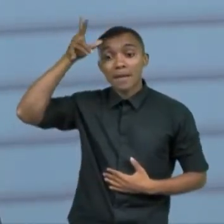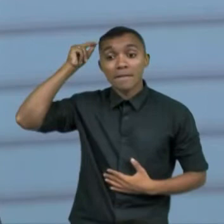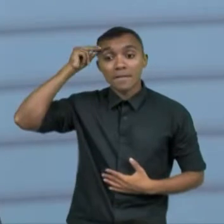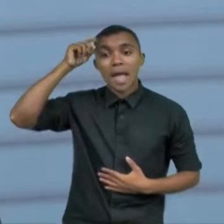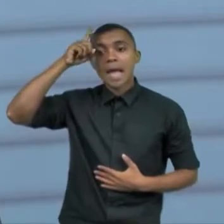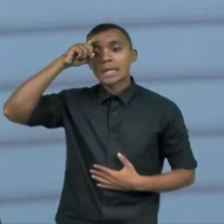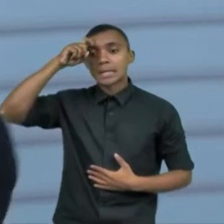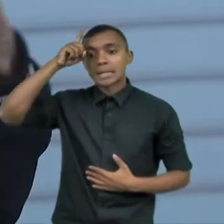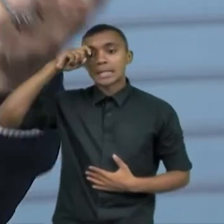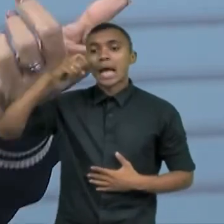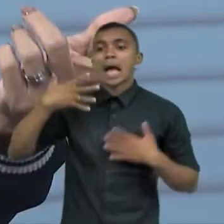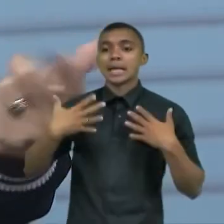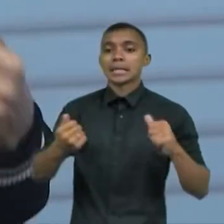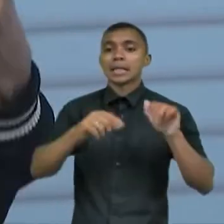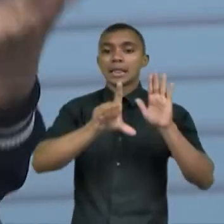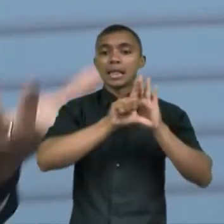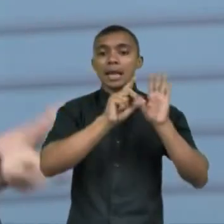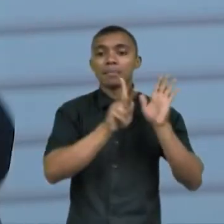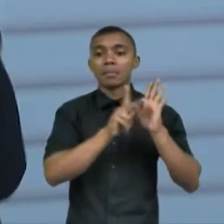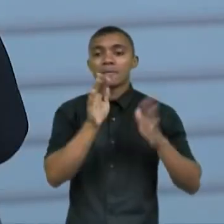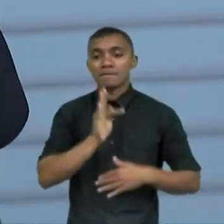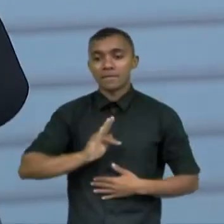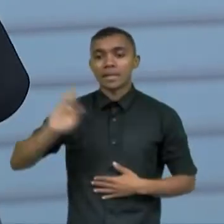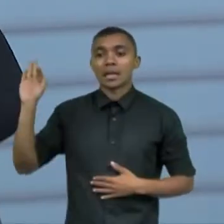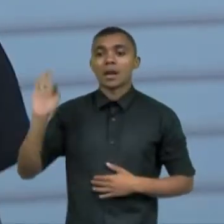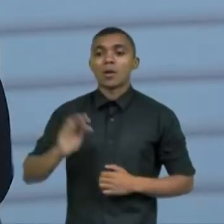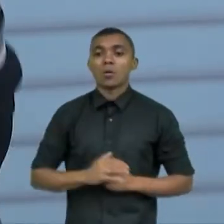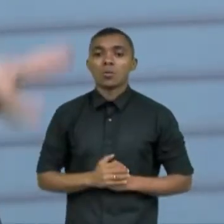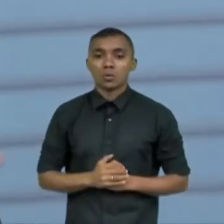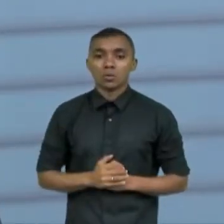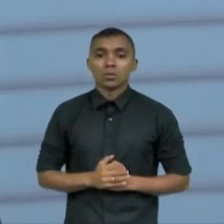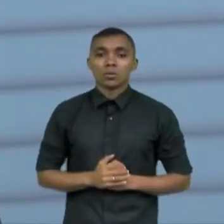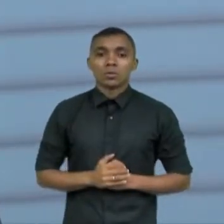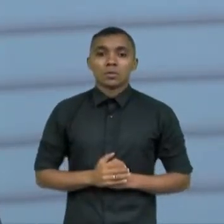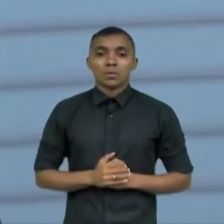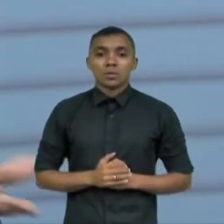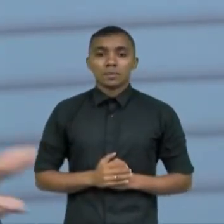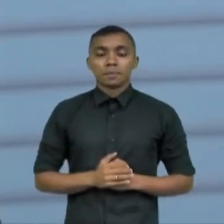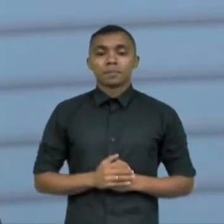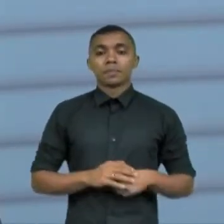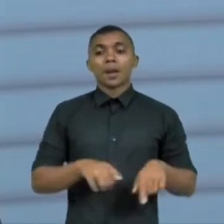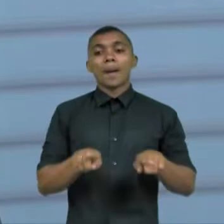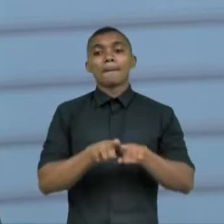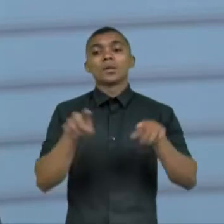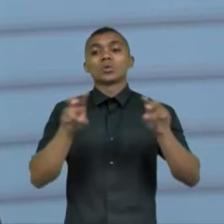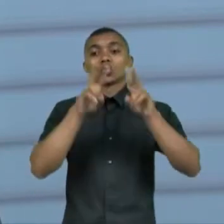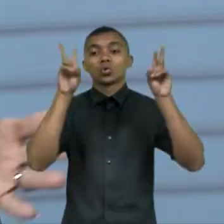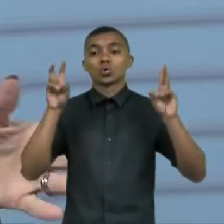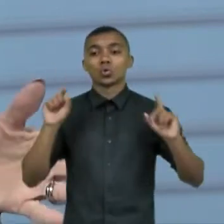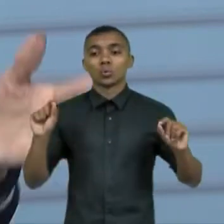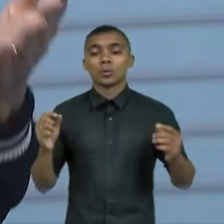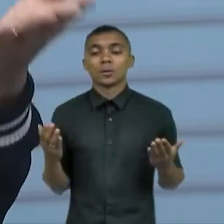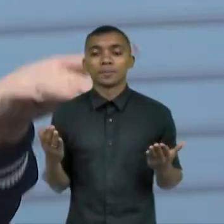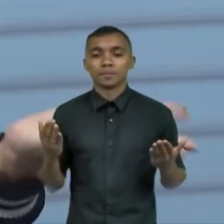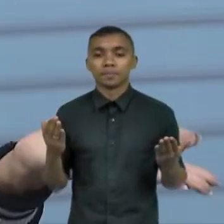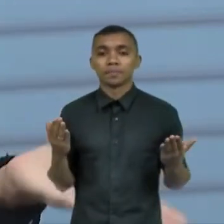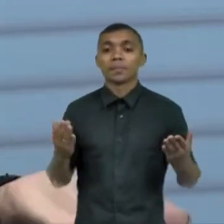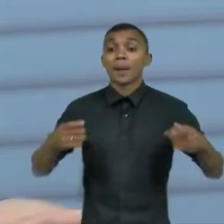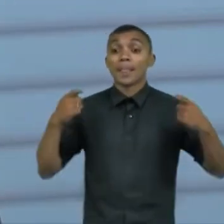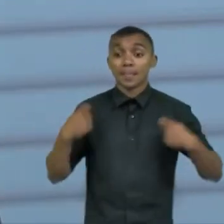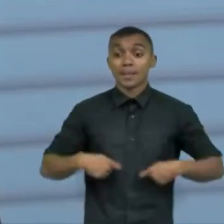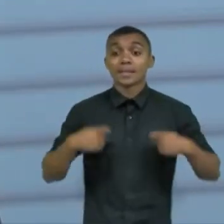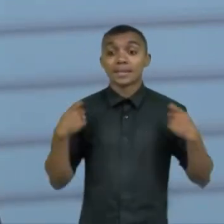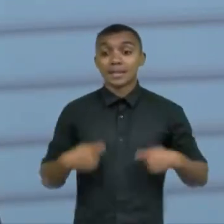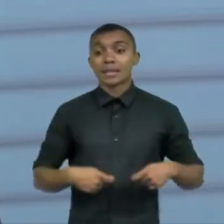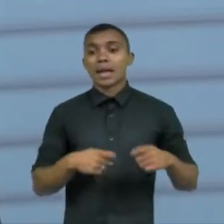lei geral sim o prefeito sarto importante verdade e colocou inclusive como sendo necessária